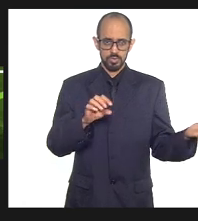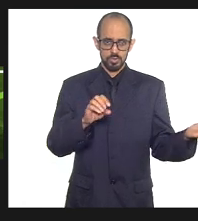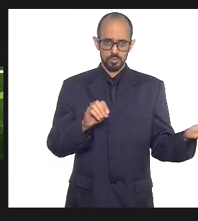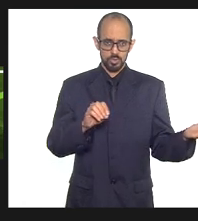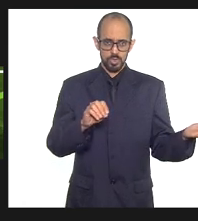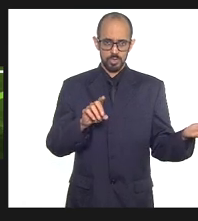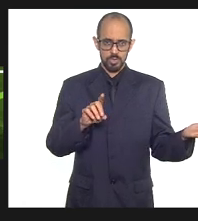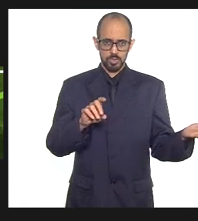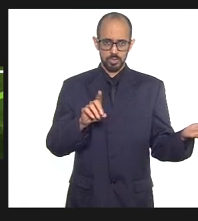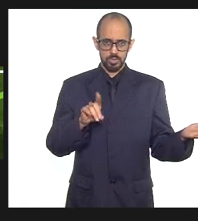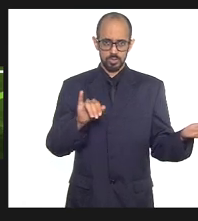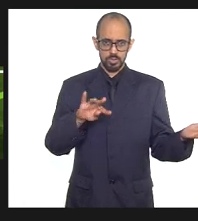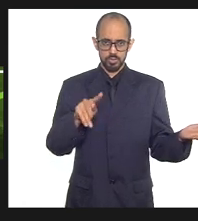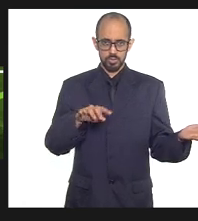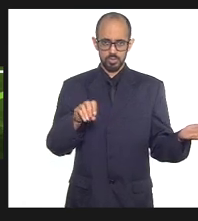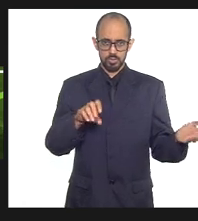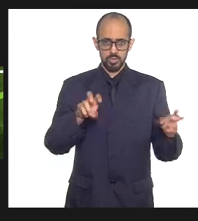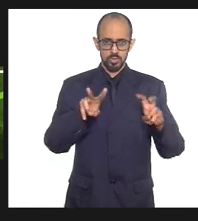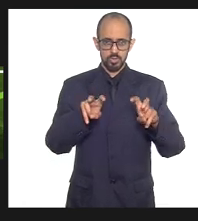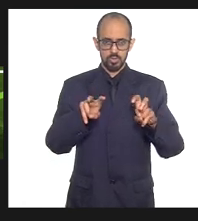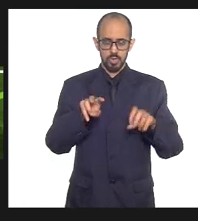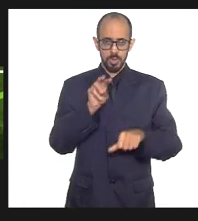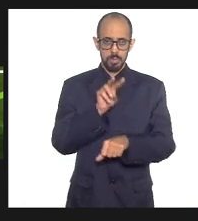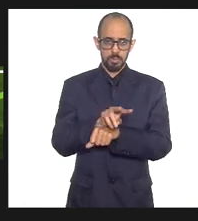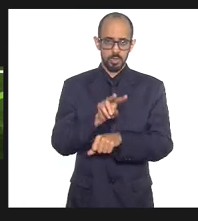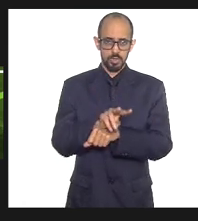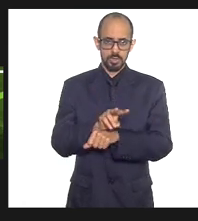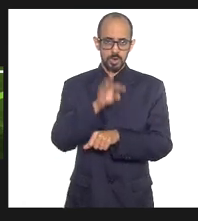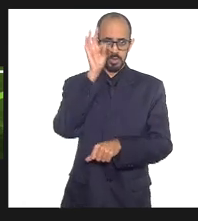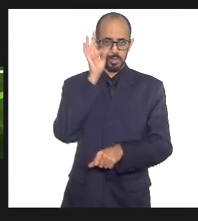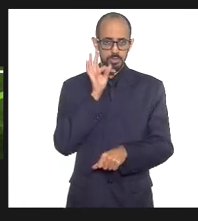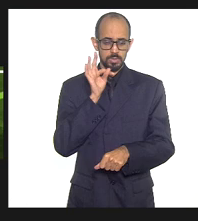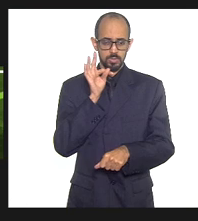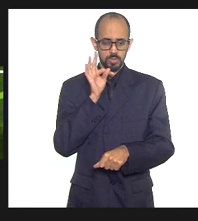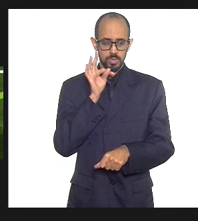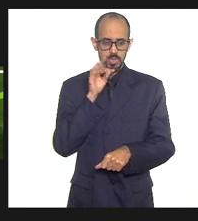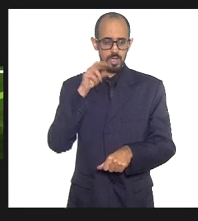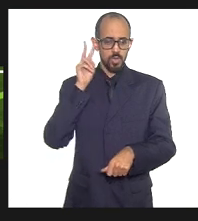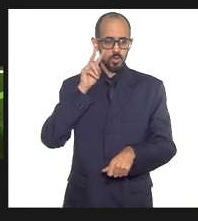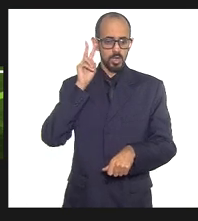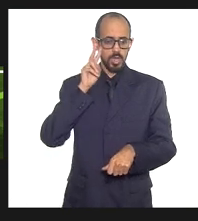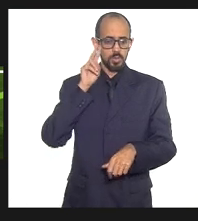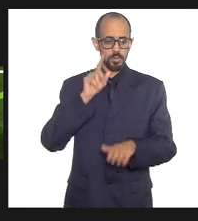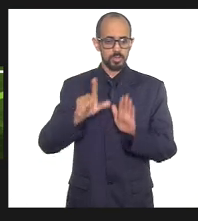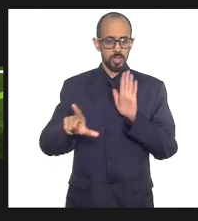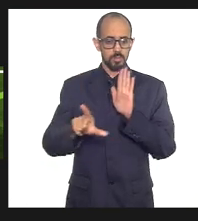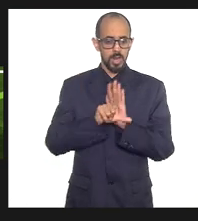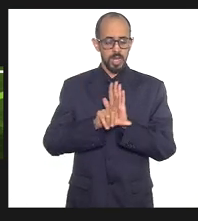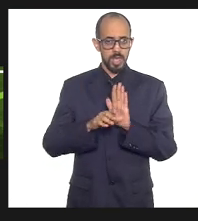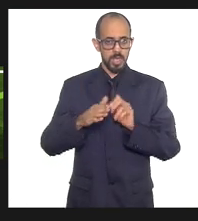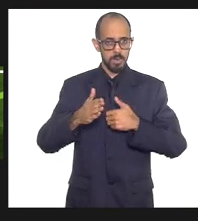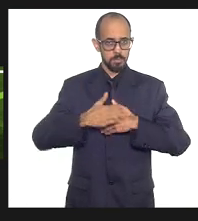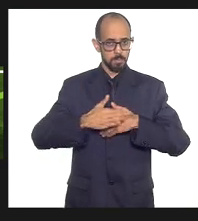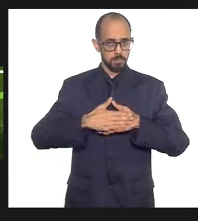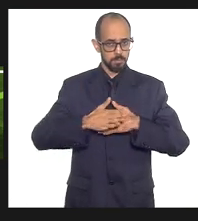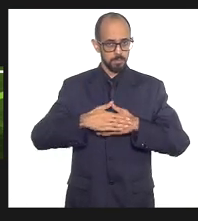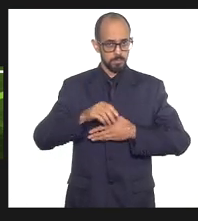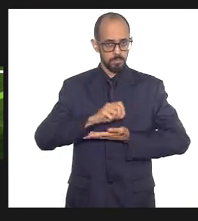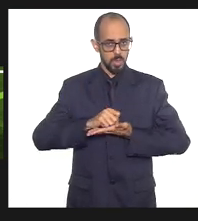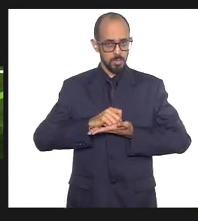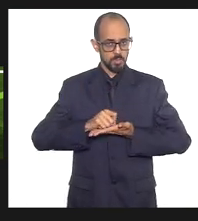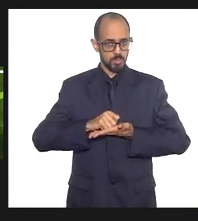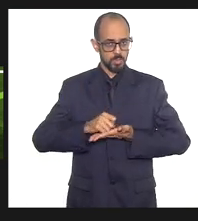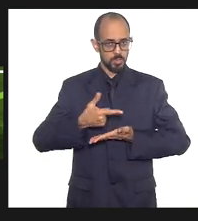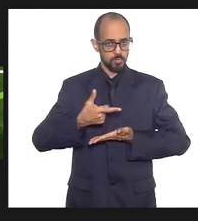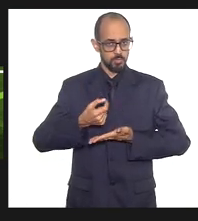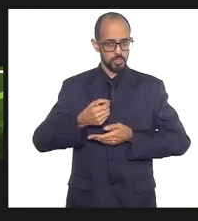do programa de proteção de testemunha. Eu lembro que essa é uma lei de minha autoria que tem 20 anos, e há